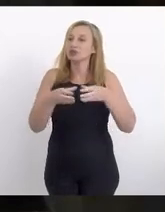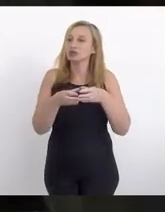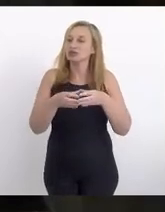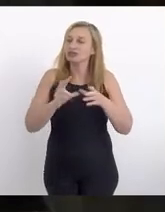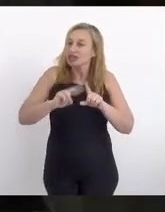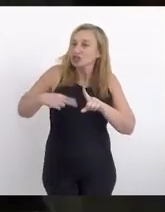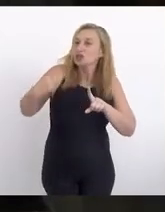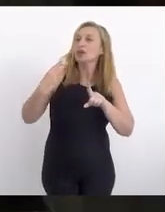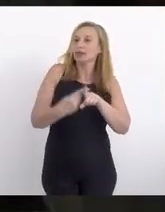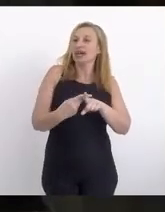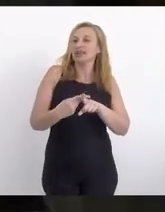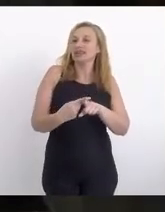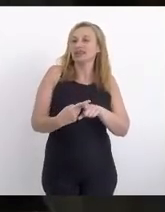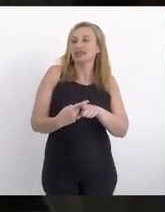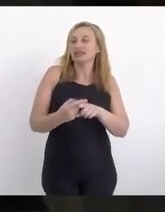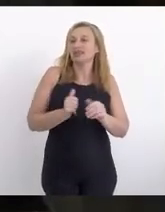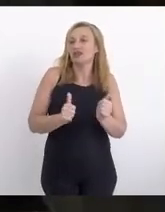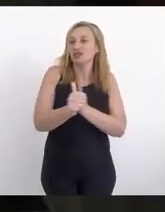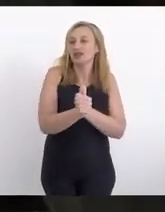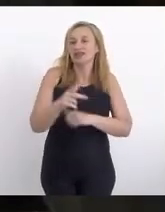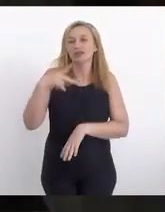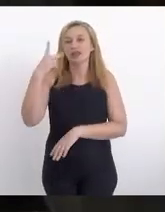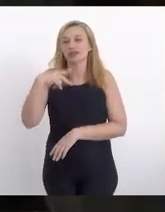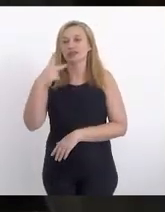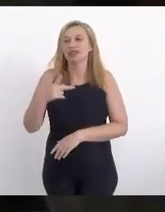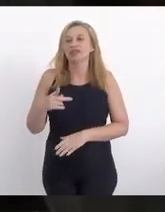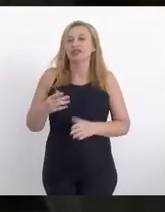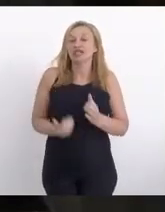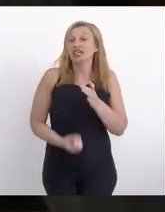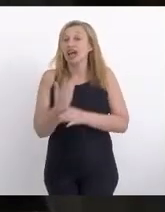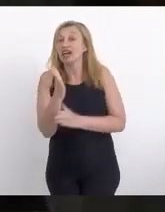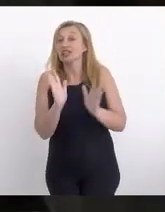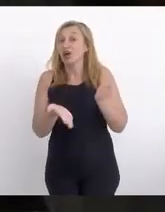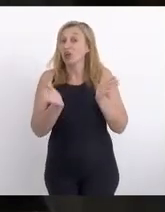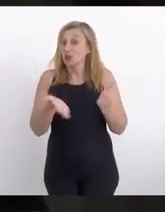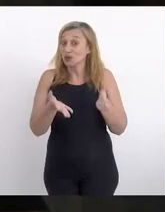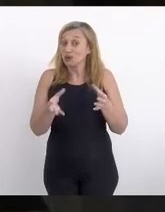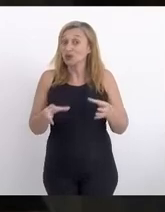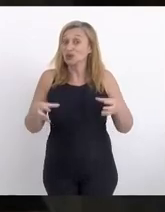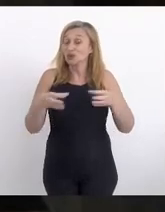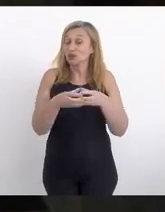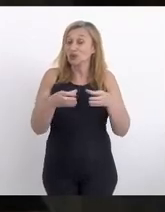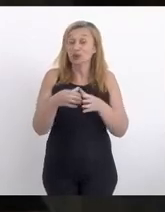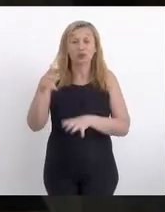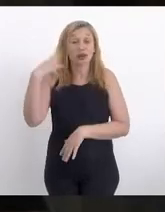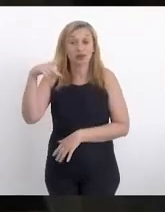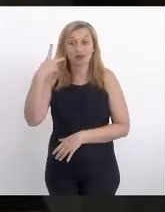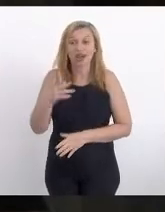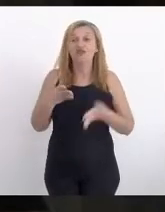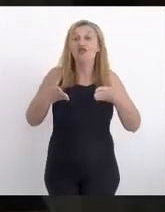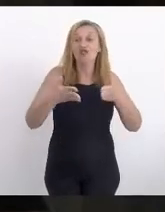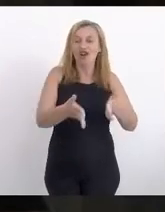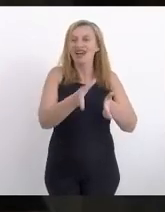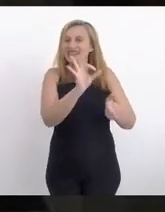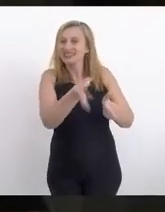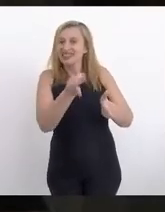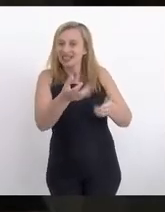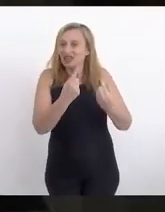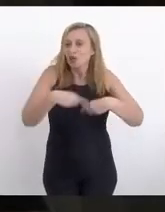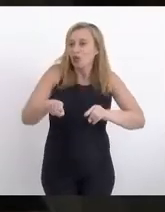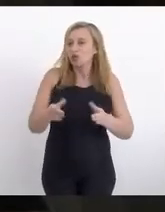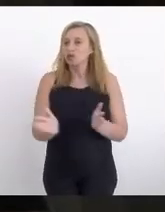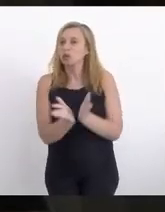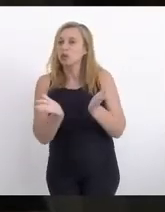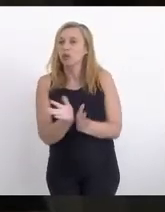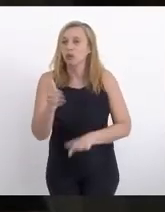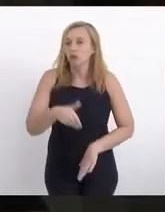desdobrar-se numa frente parlamentar que foi lançada hoje, numa frente parlamentar igualmente focada no enfrentamento à pobreza